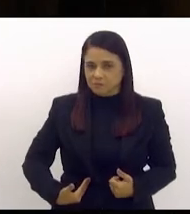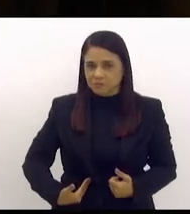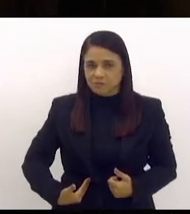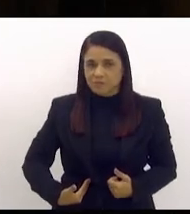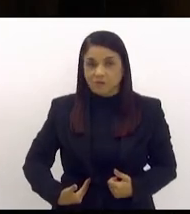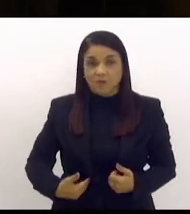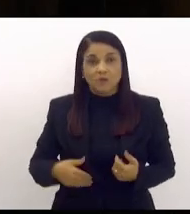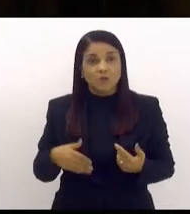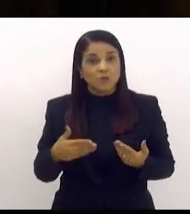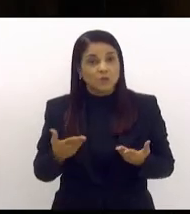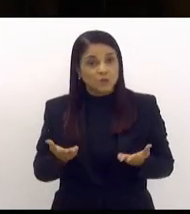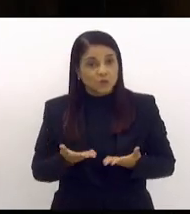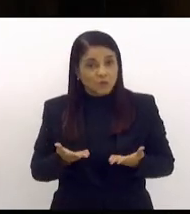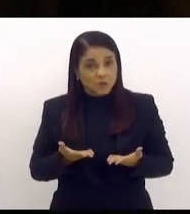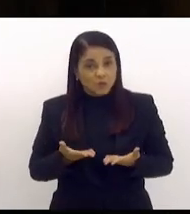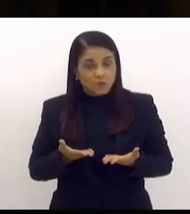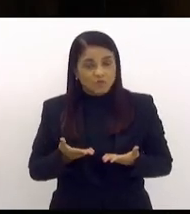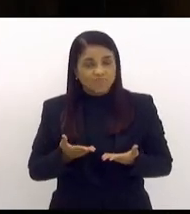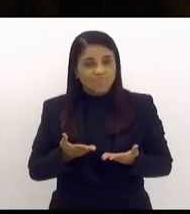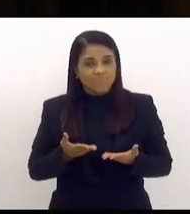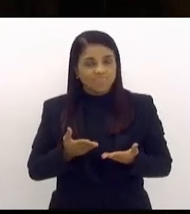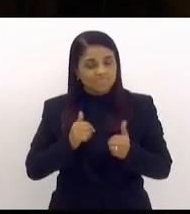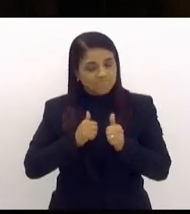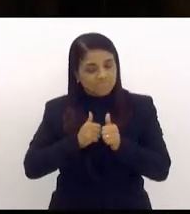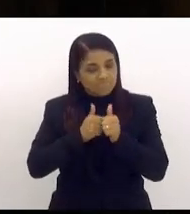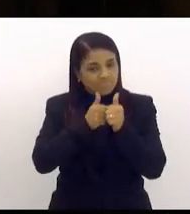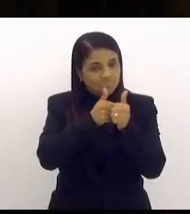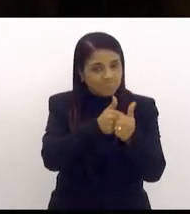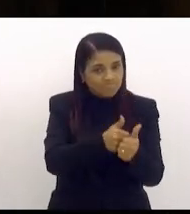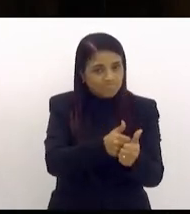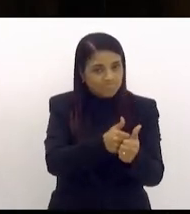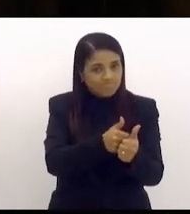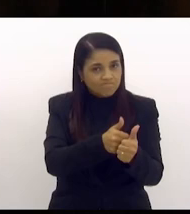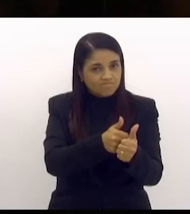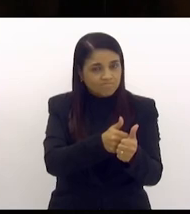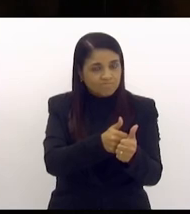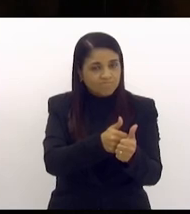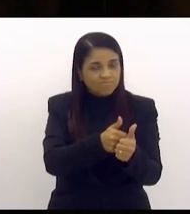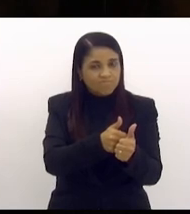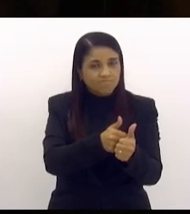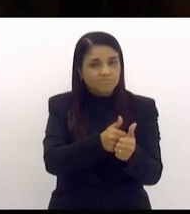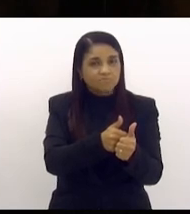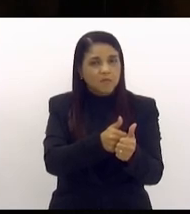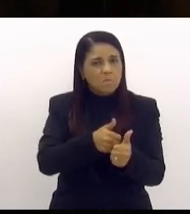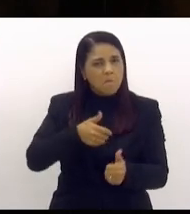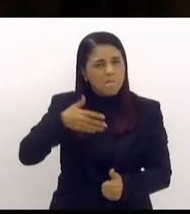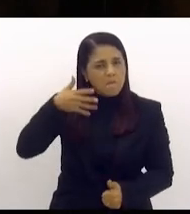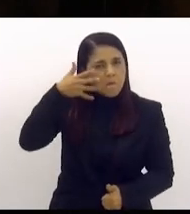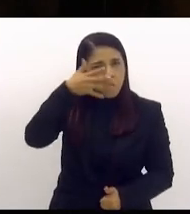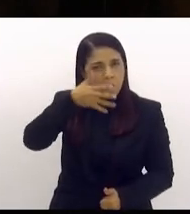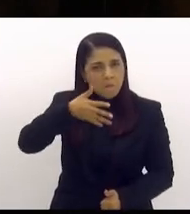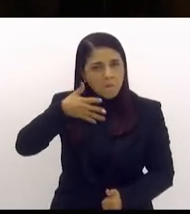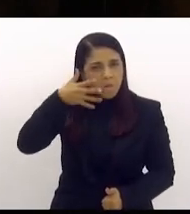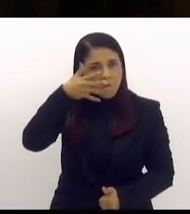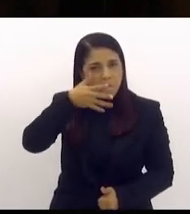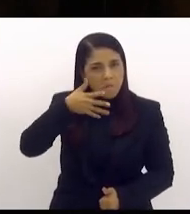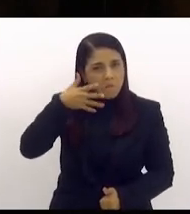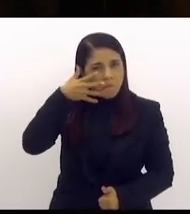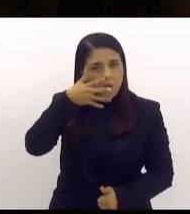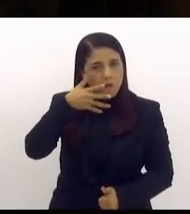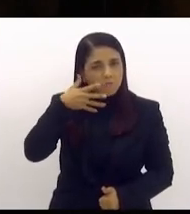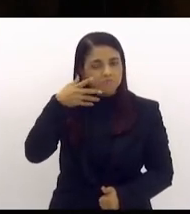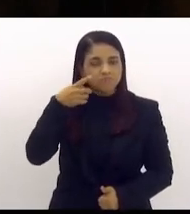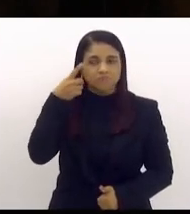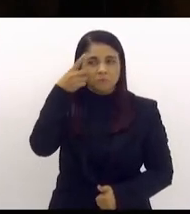eu acompanhei atentamente a fala de um dos nossos